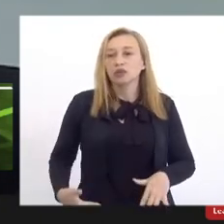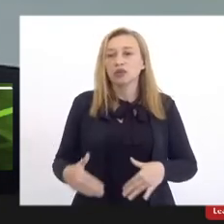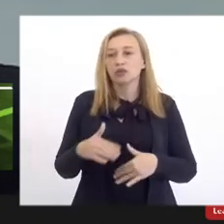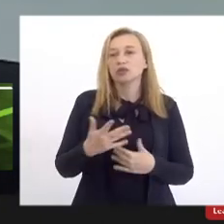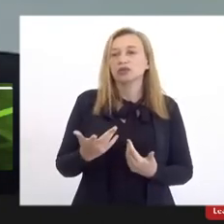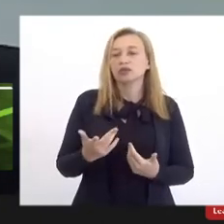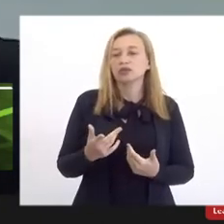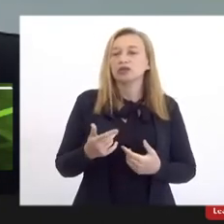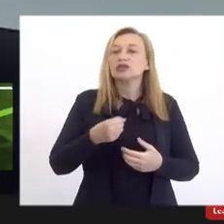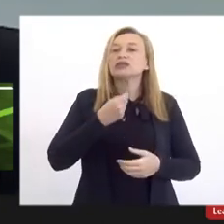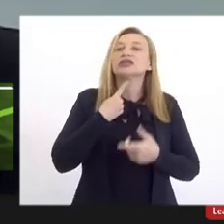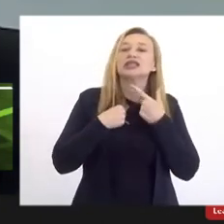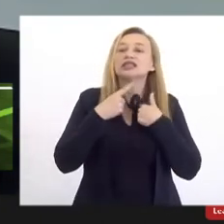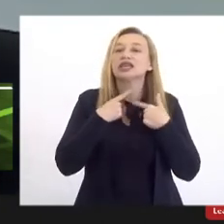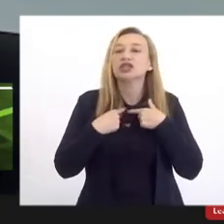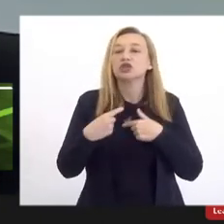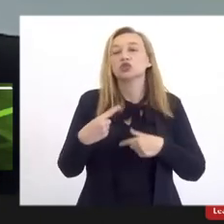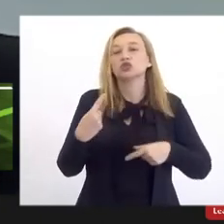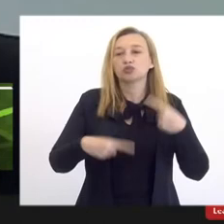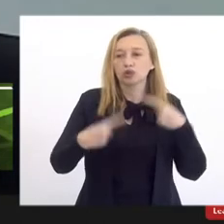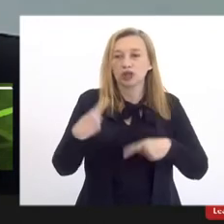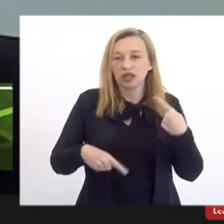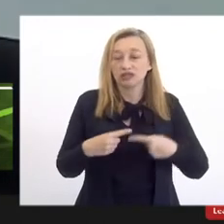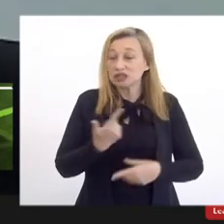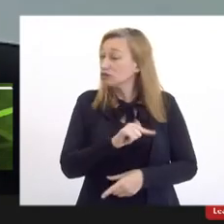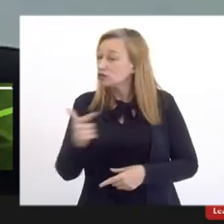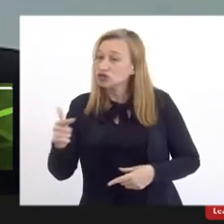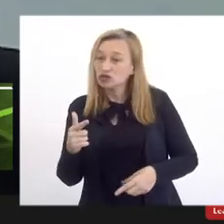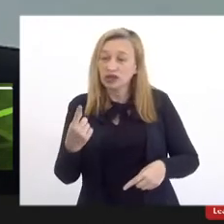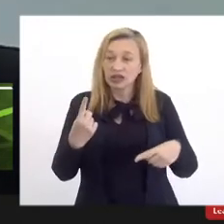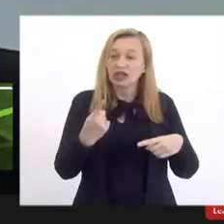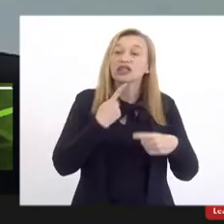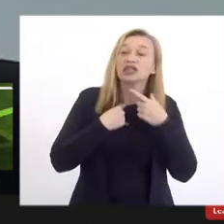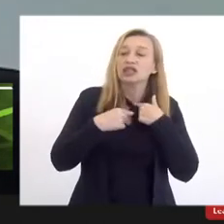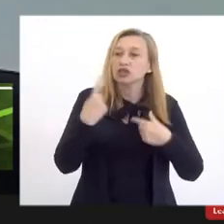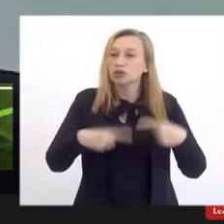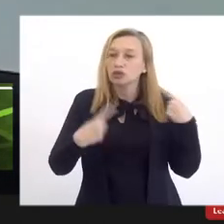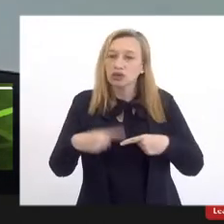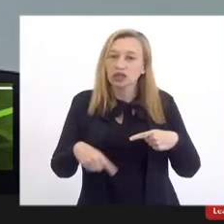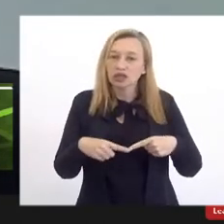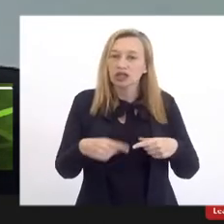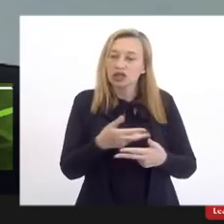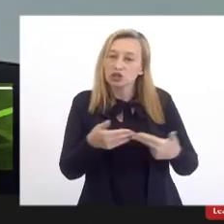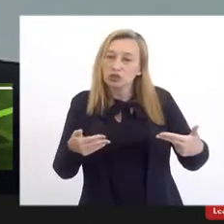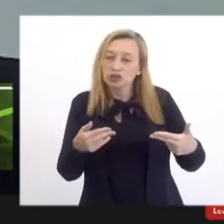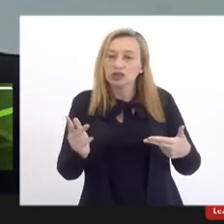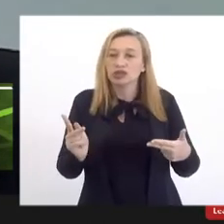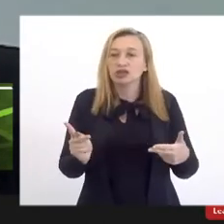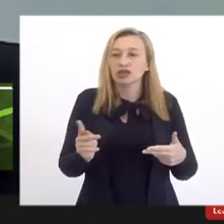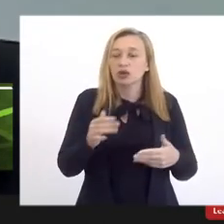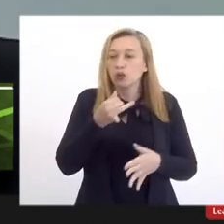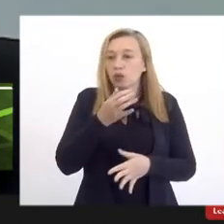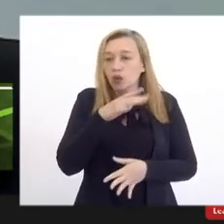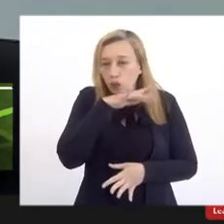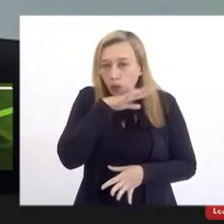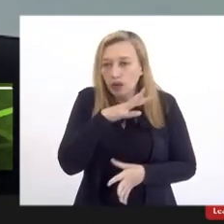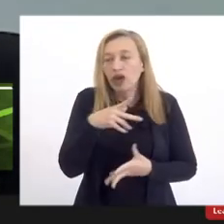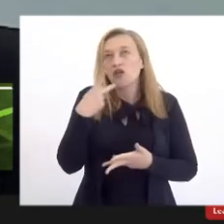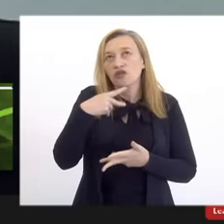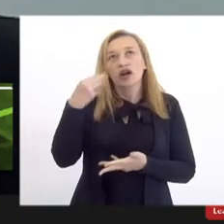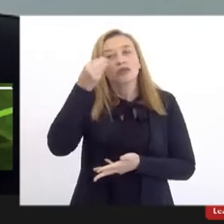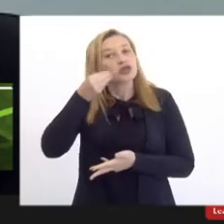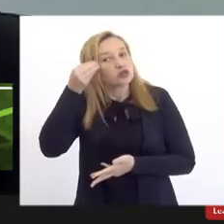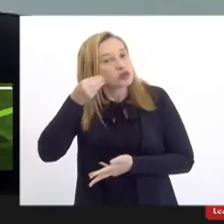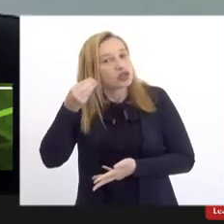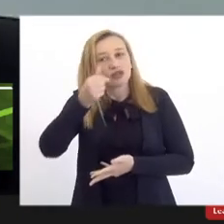vontade política. Sem vontade política, as coisas tendem a estagnar de uma maneira geral. eu falo isso pela experiência, fui